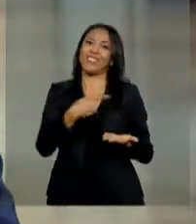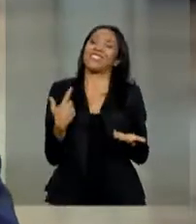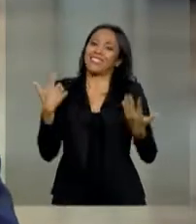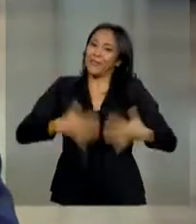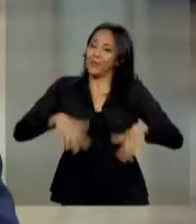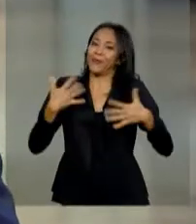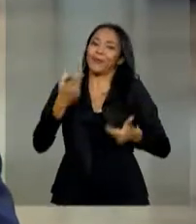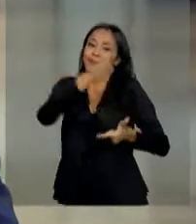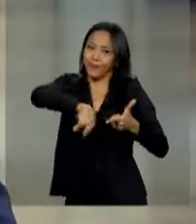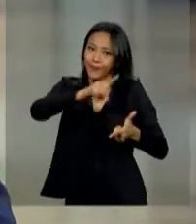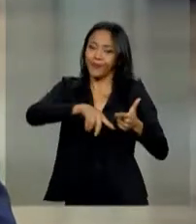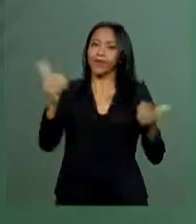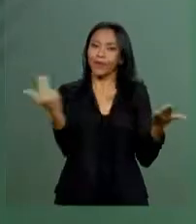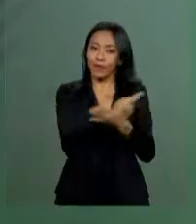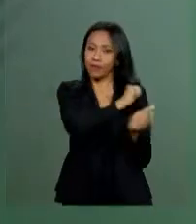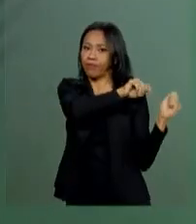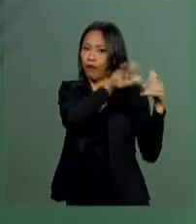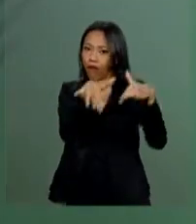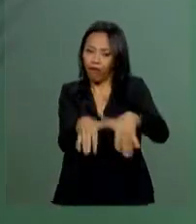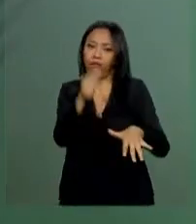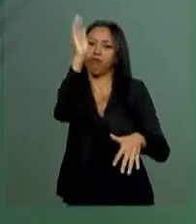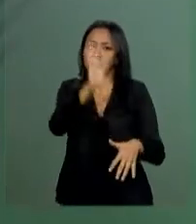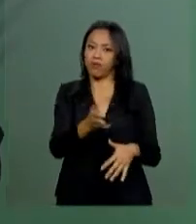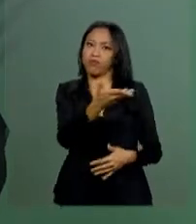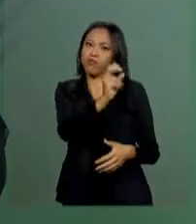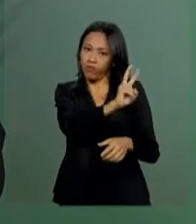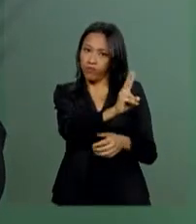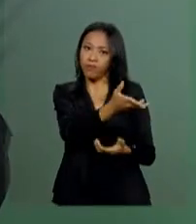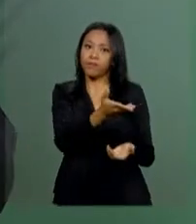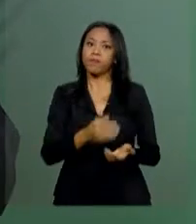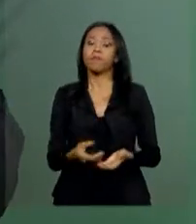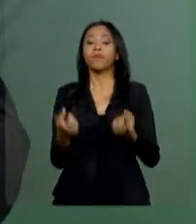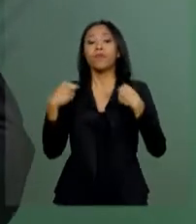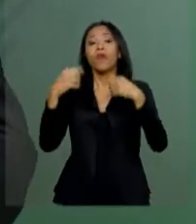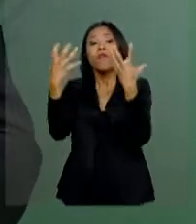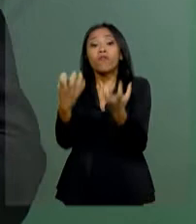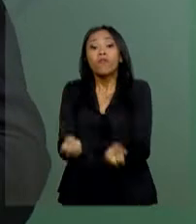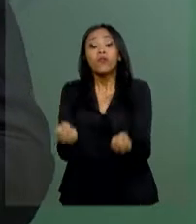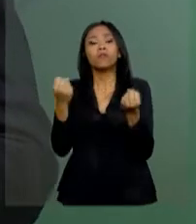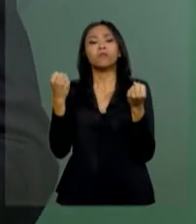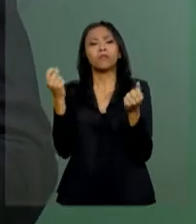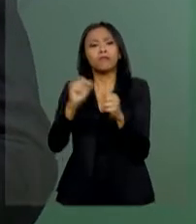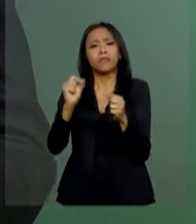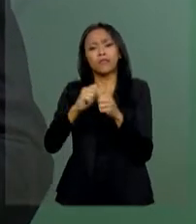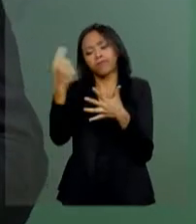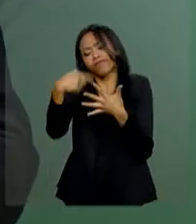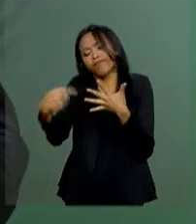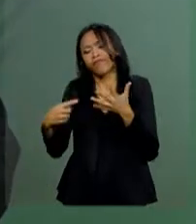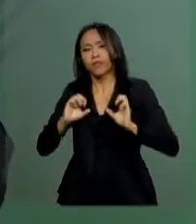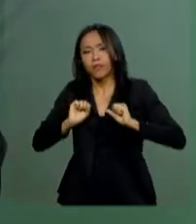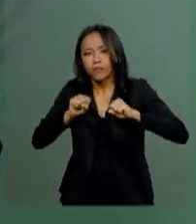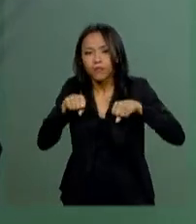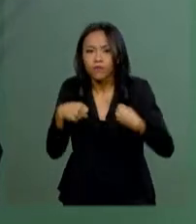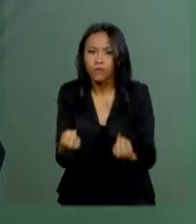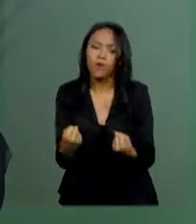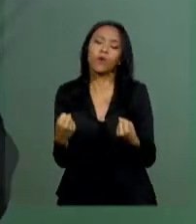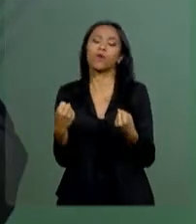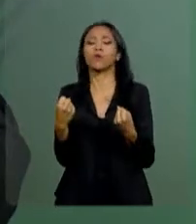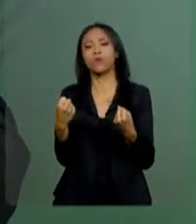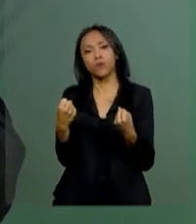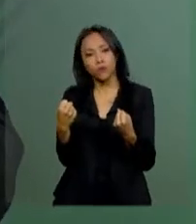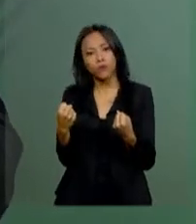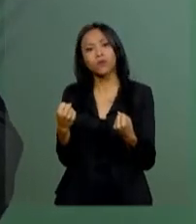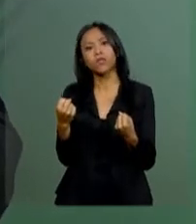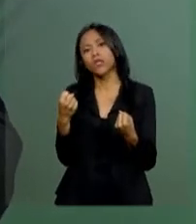quadro dramático de imigração. Nós vamos realizar todos os esforços em todos os